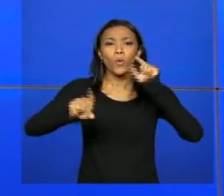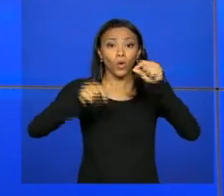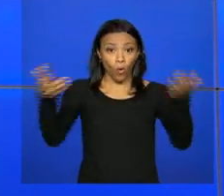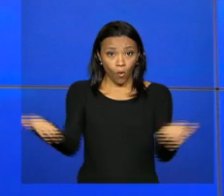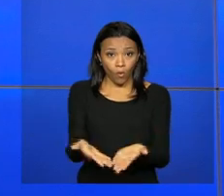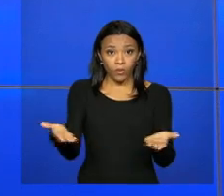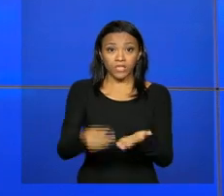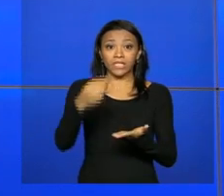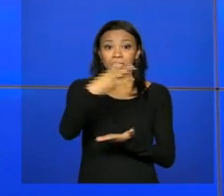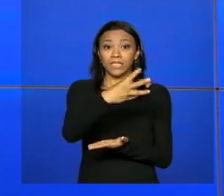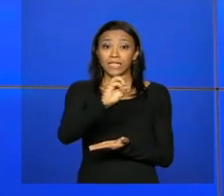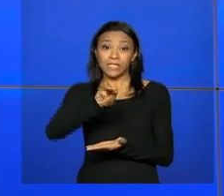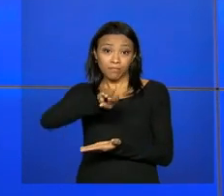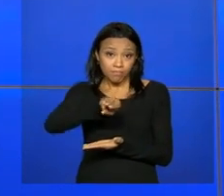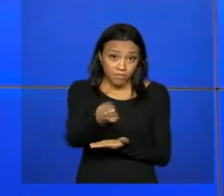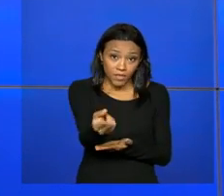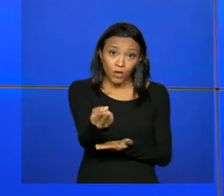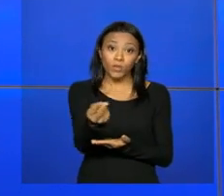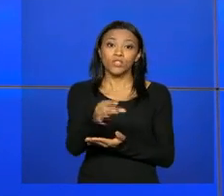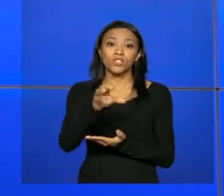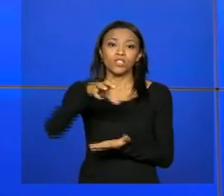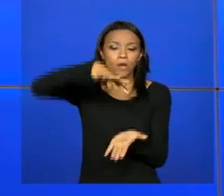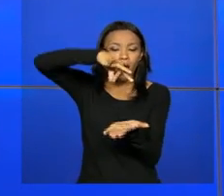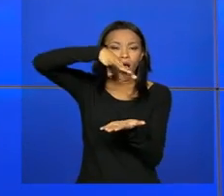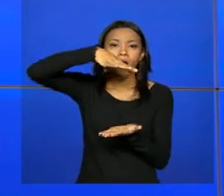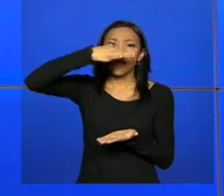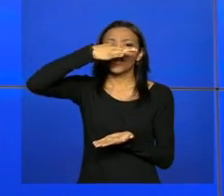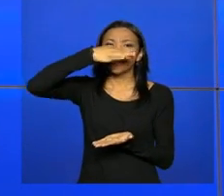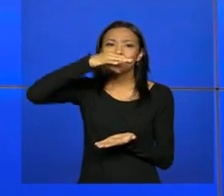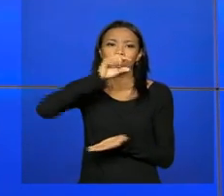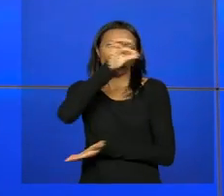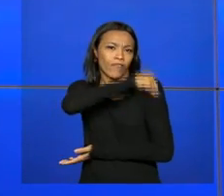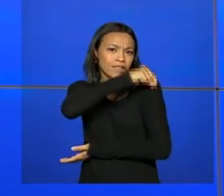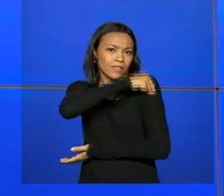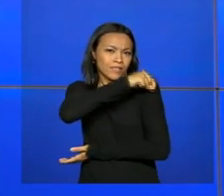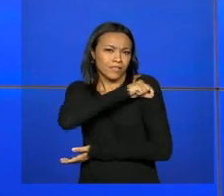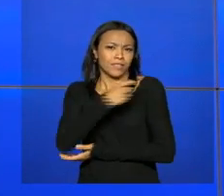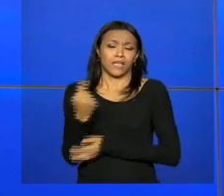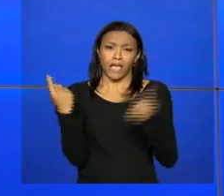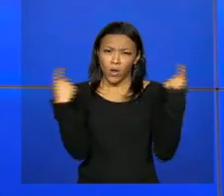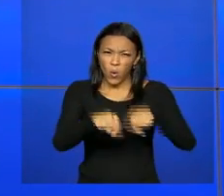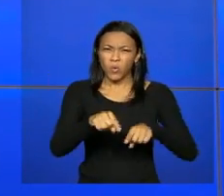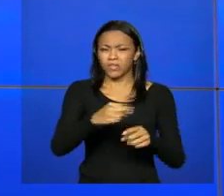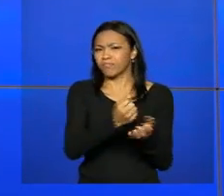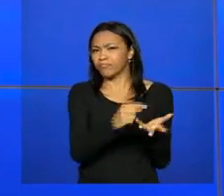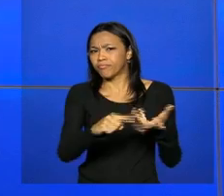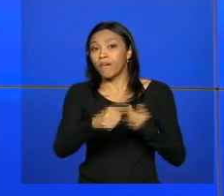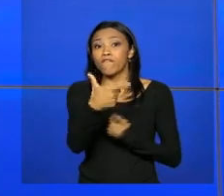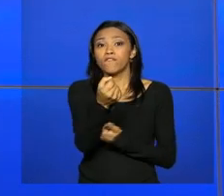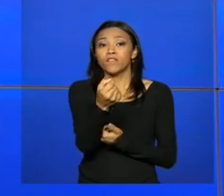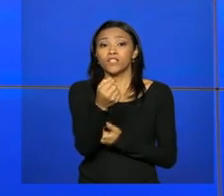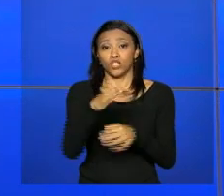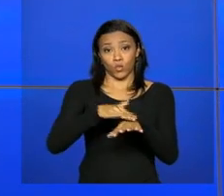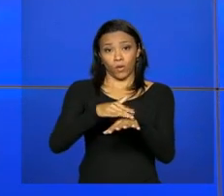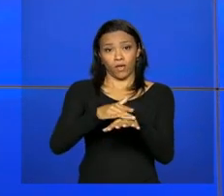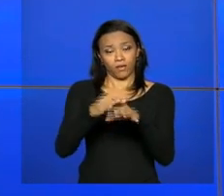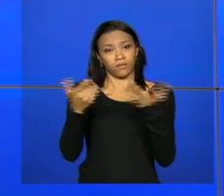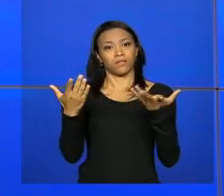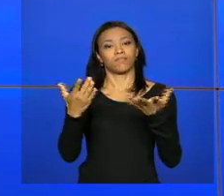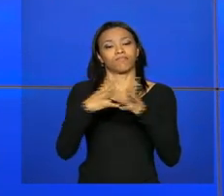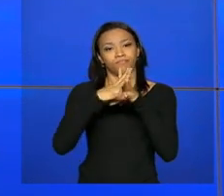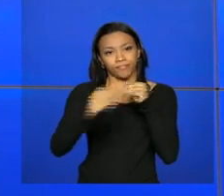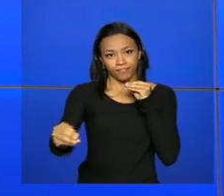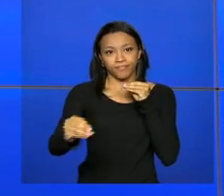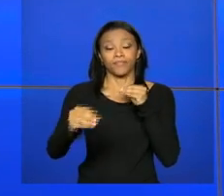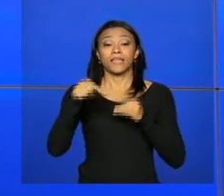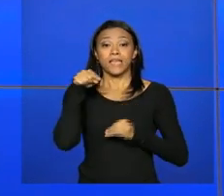hoje 300 milhões de doses de vacina ao ano que combatem mais de 20 doenças em todo o país. Segundo o órgão, com a